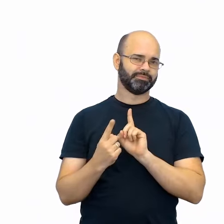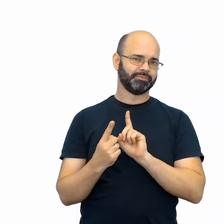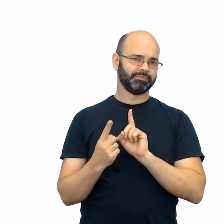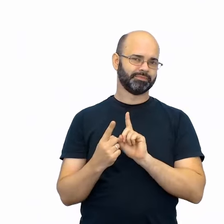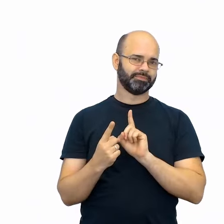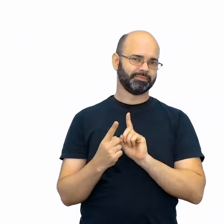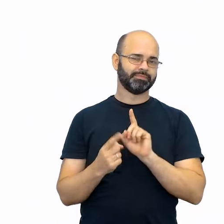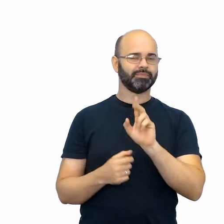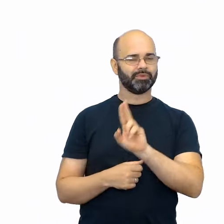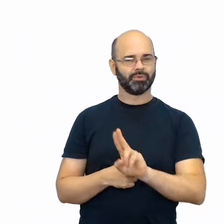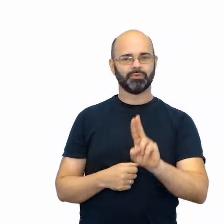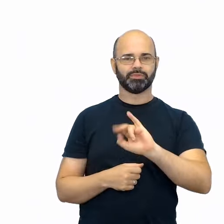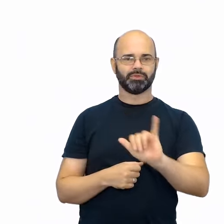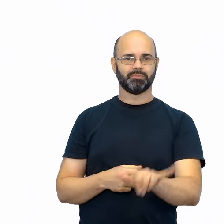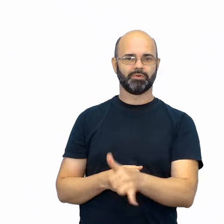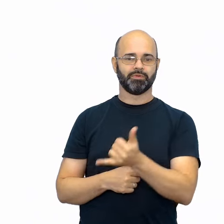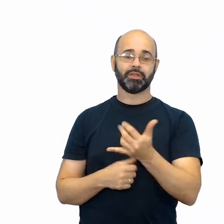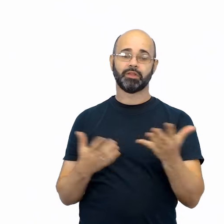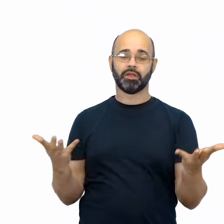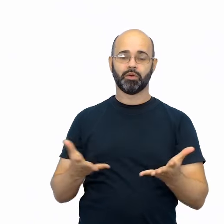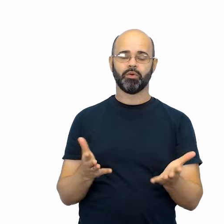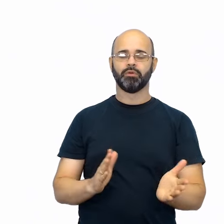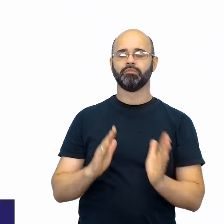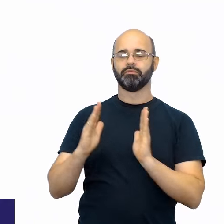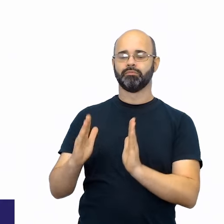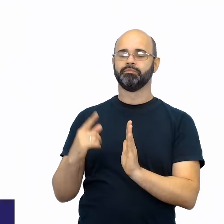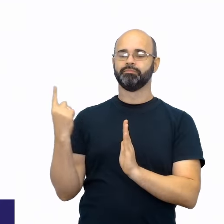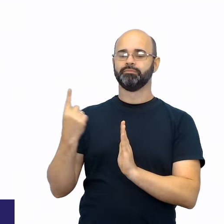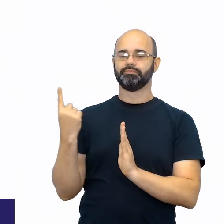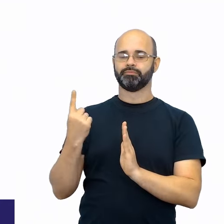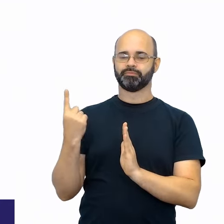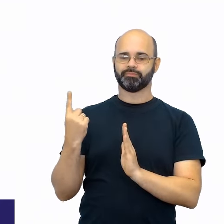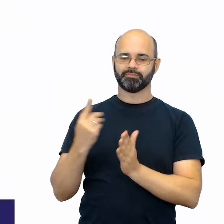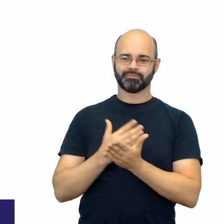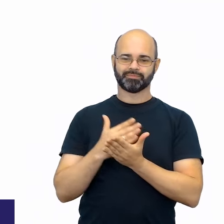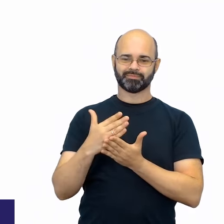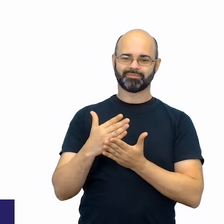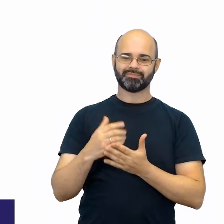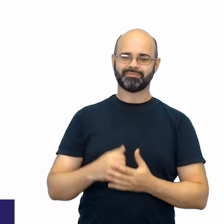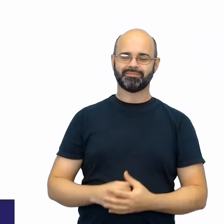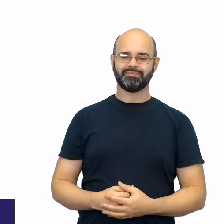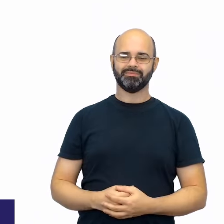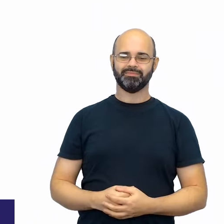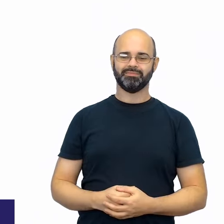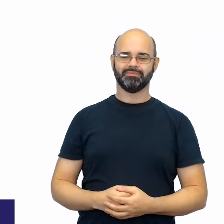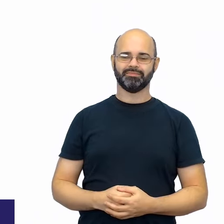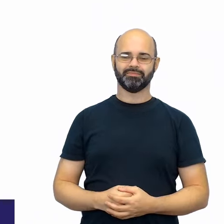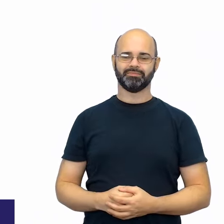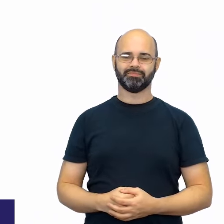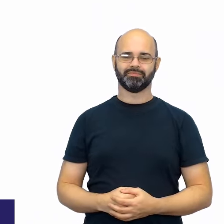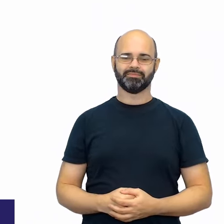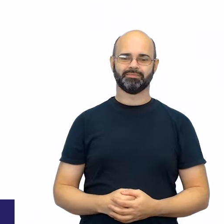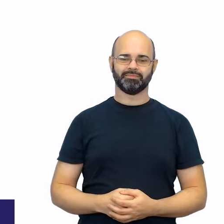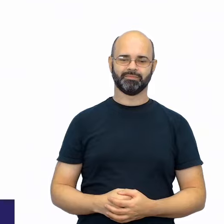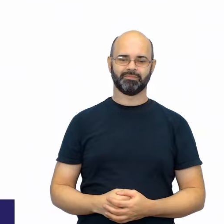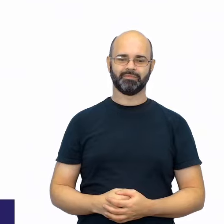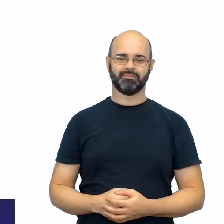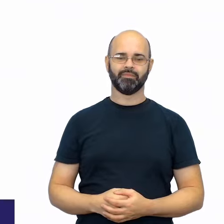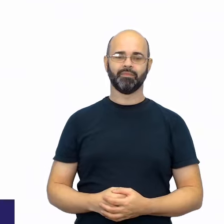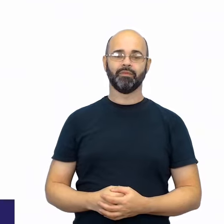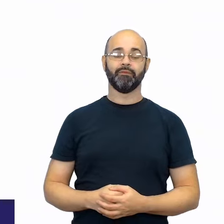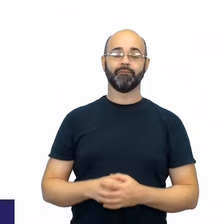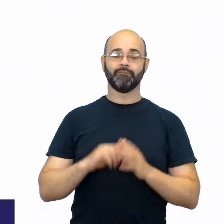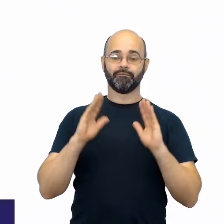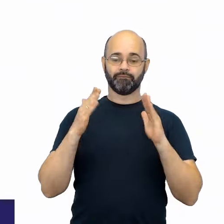para o nosso primeiro momento da pauta, que é o foco formativo das